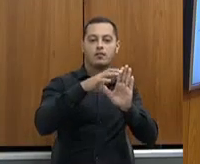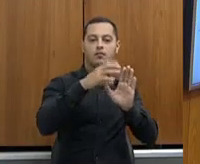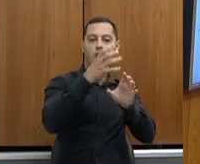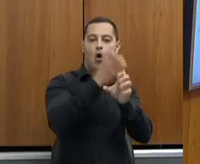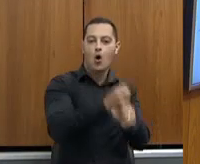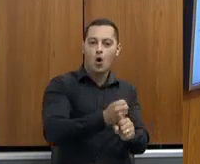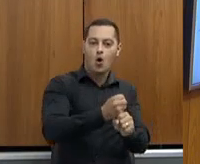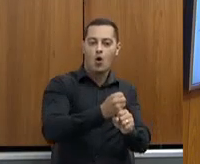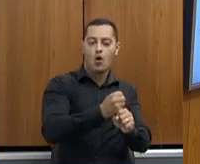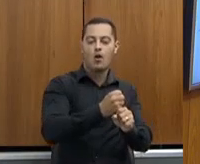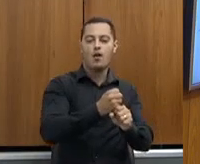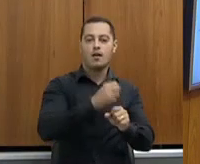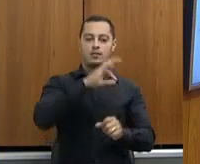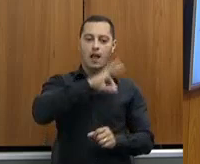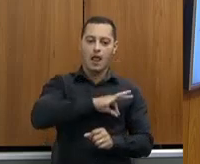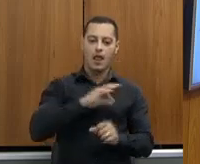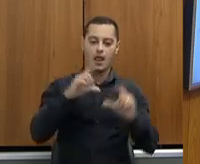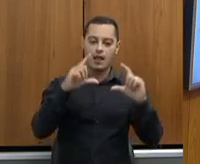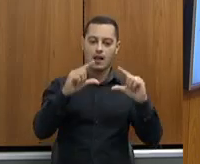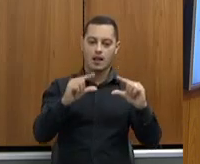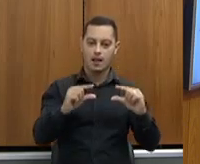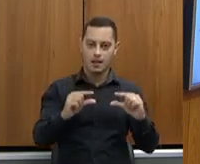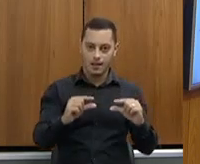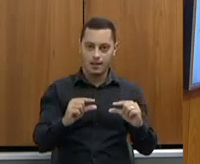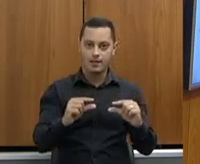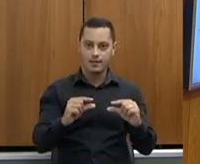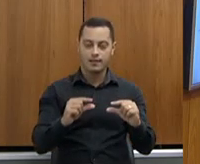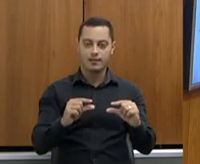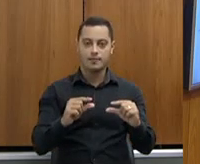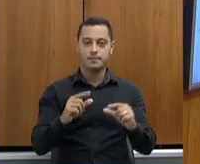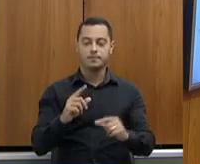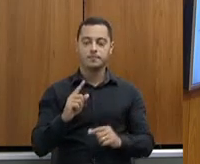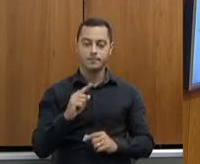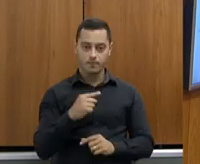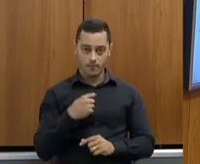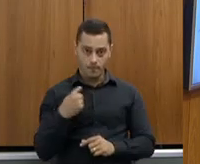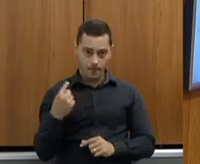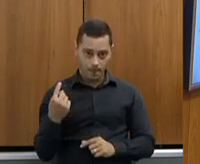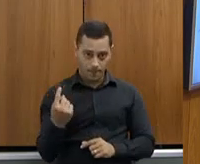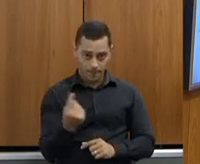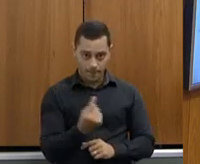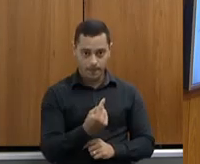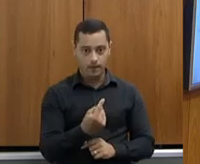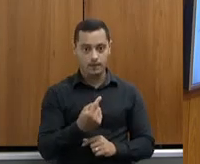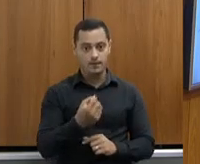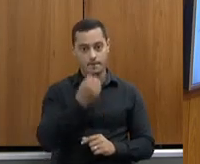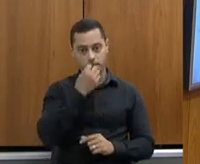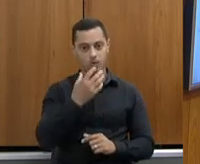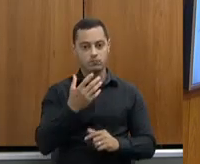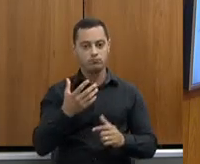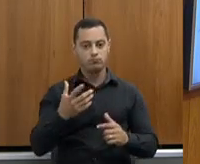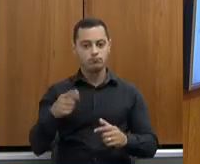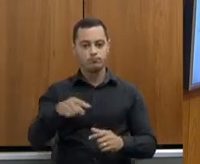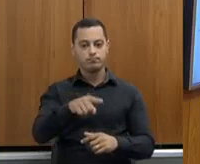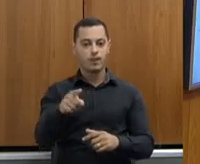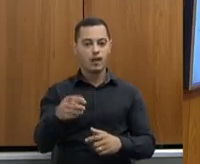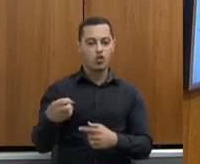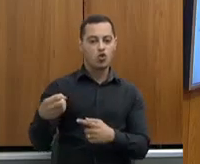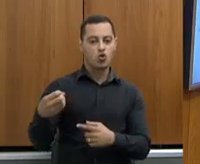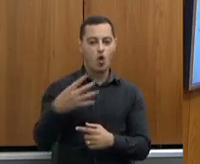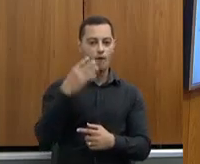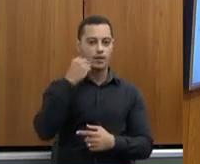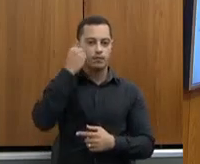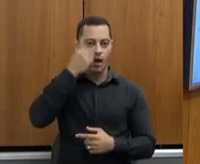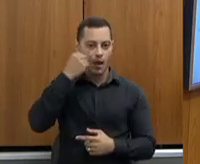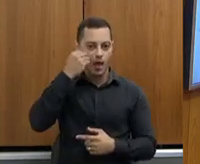vegetativo da folha, e nós, de certa forma, colocando o sangue novo na Emater e aproveitando a